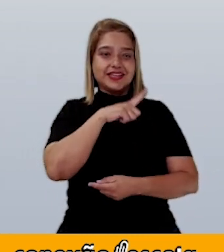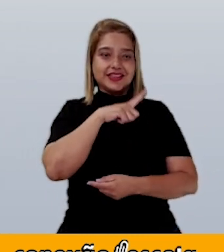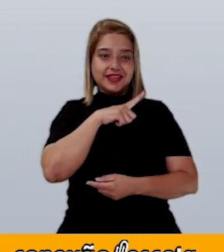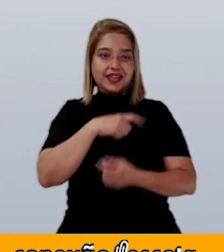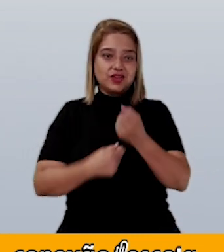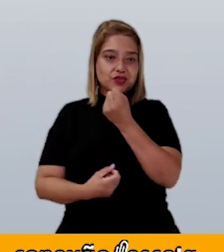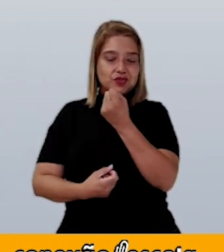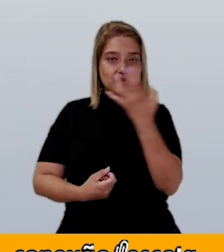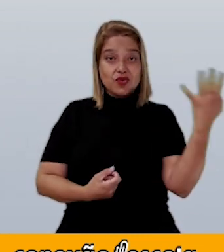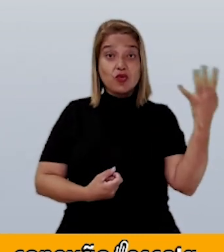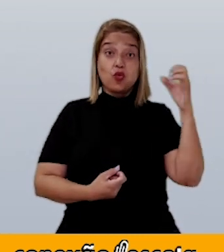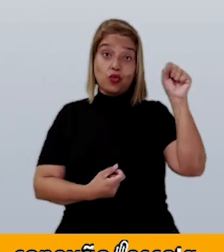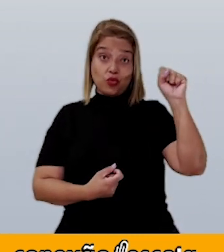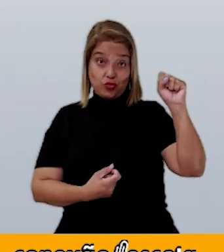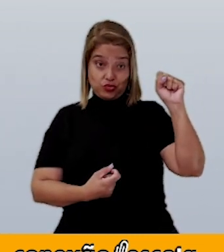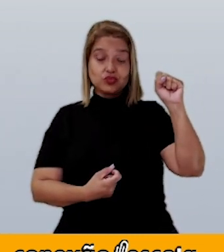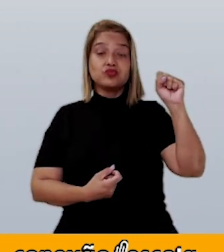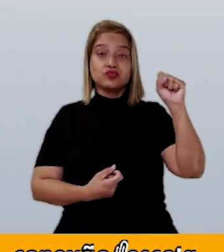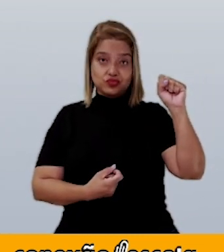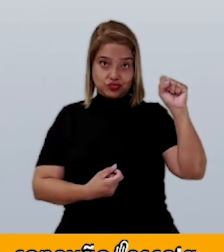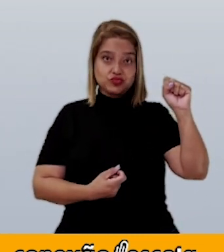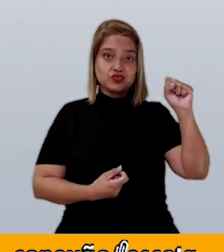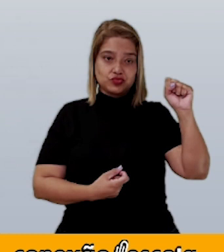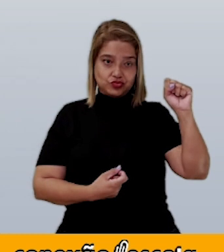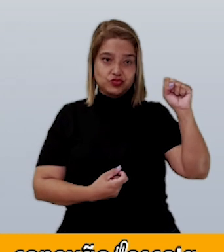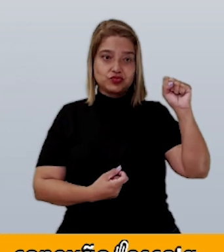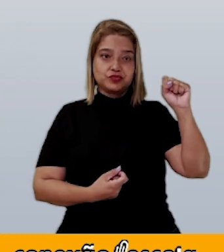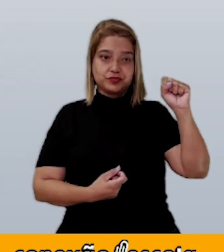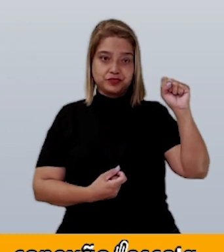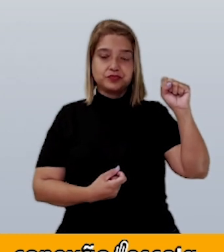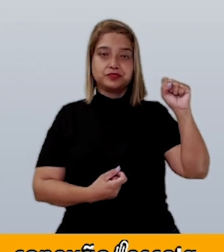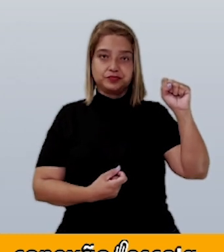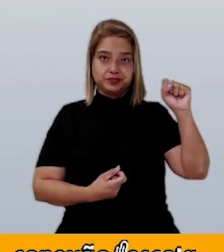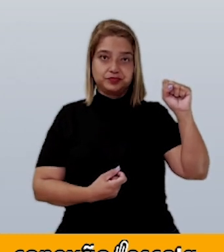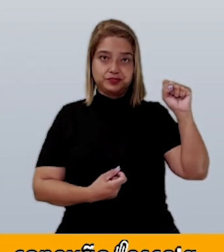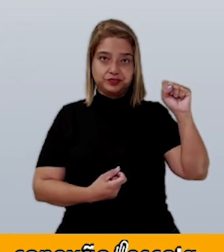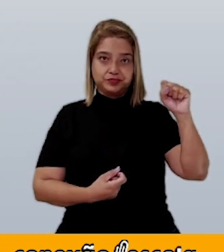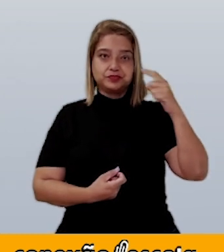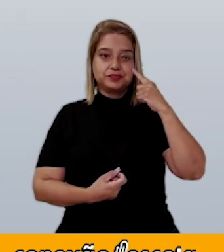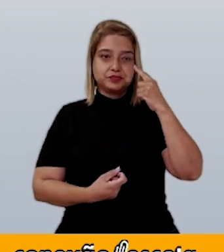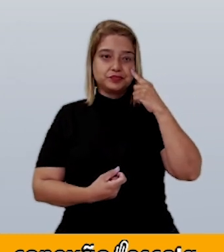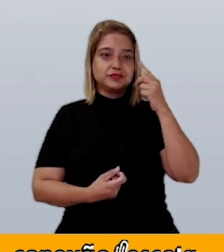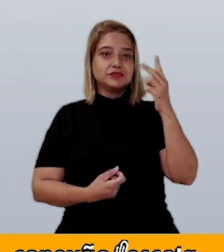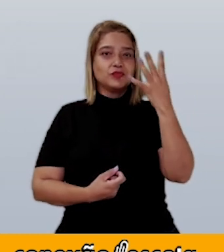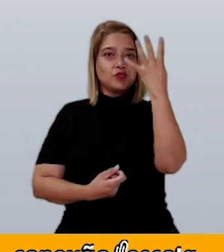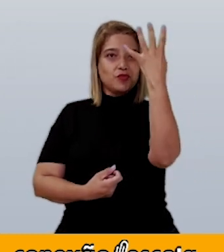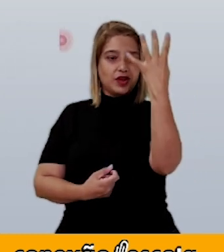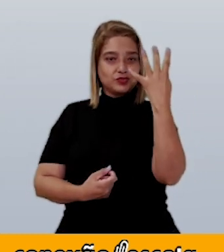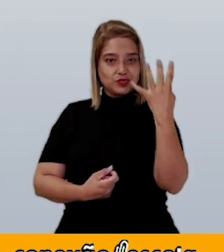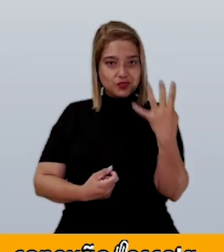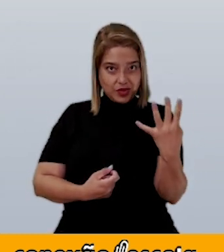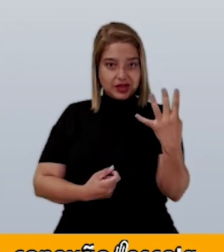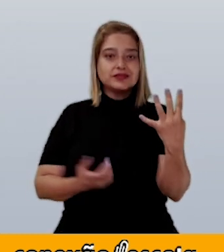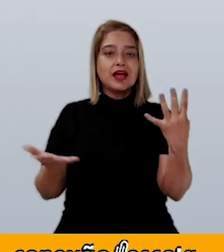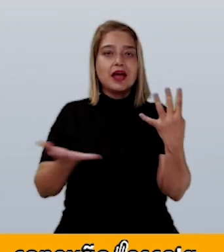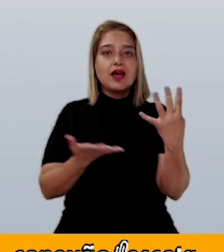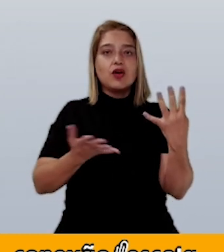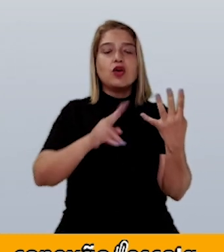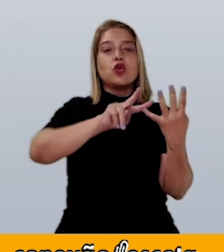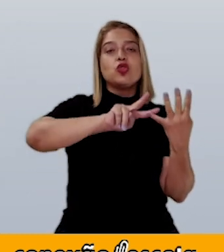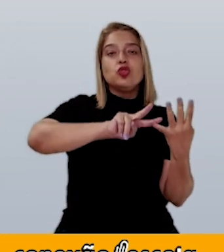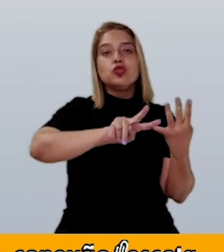Aqui, eu tenho novamente quatro quadradinhos. Esses quatro